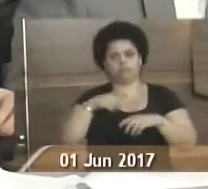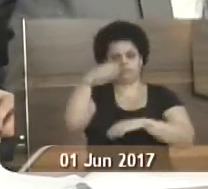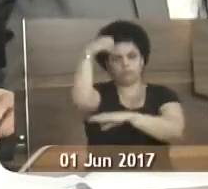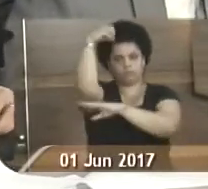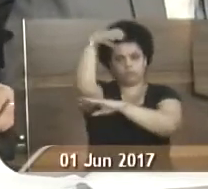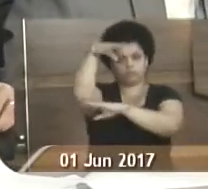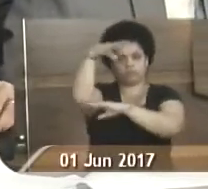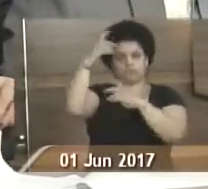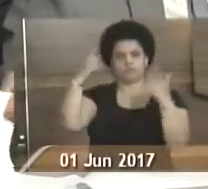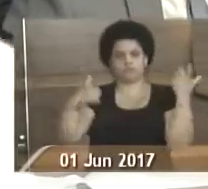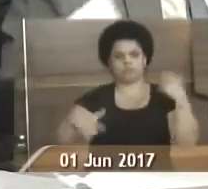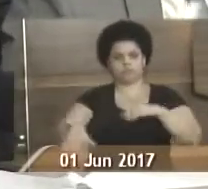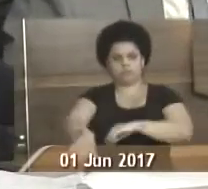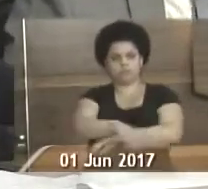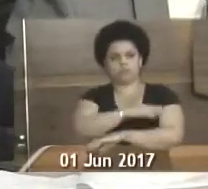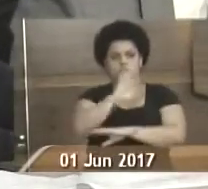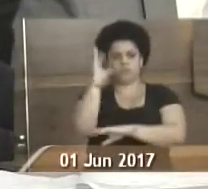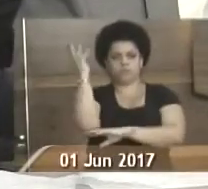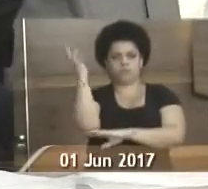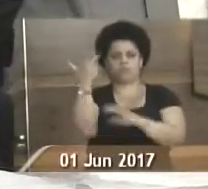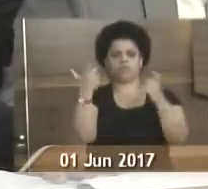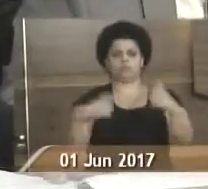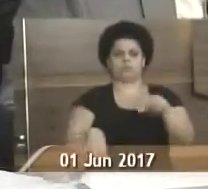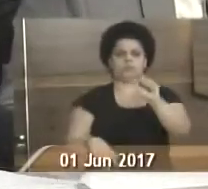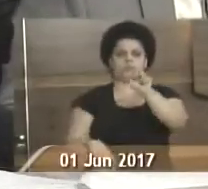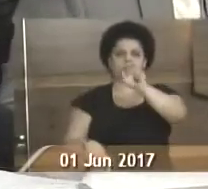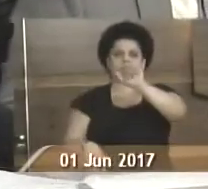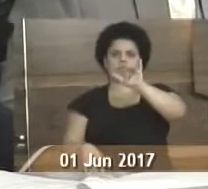luminárias na Rua Floresta, bairro Ariró.